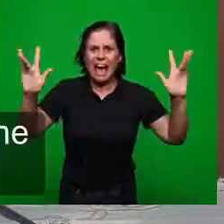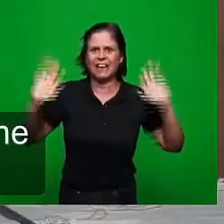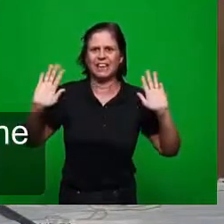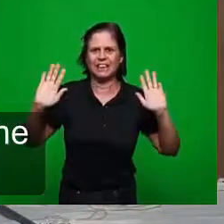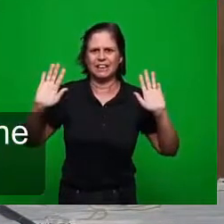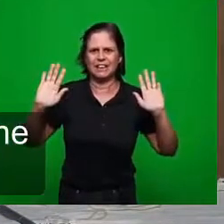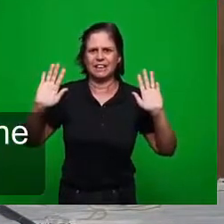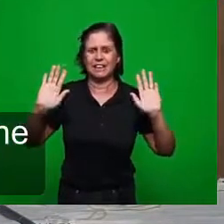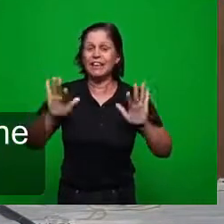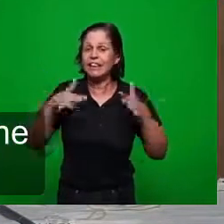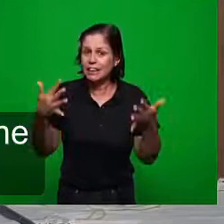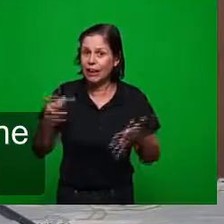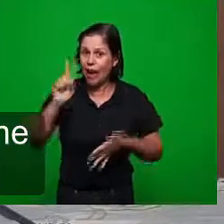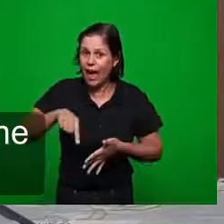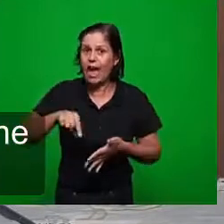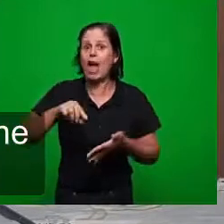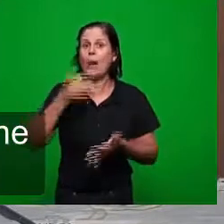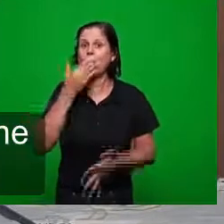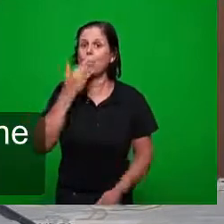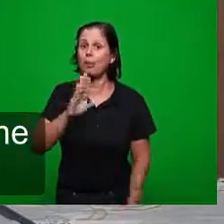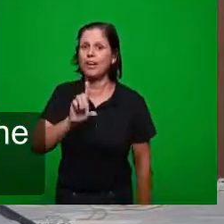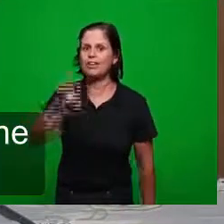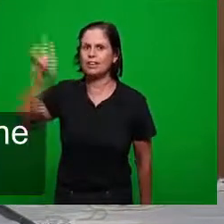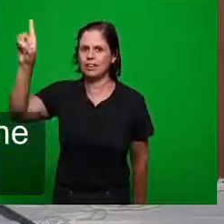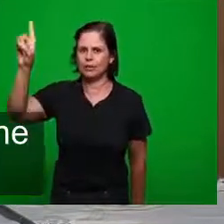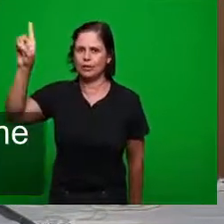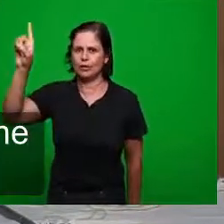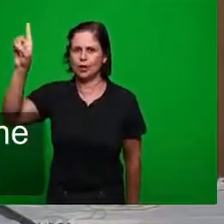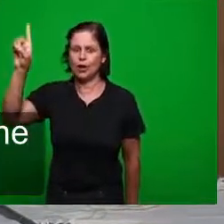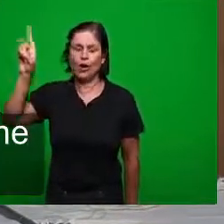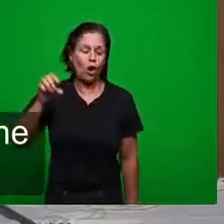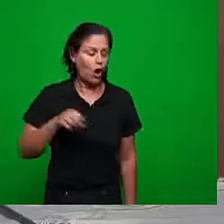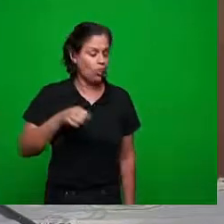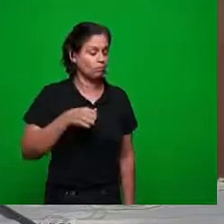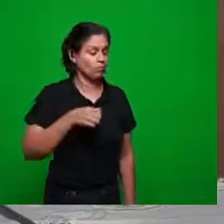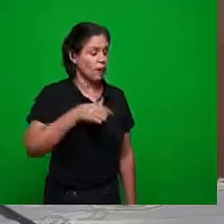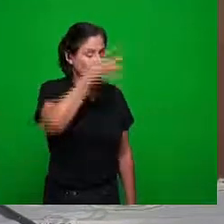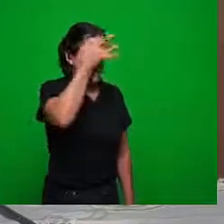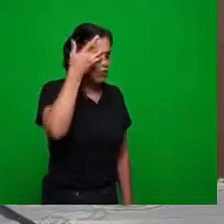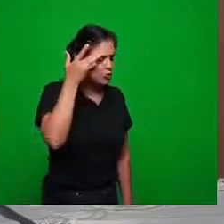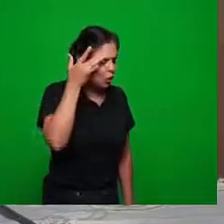promessa é essa eu vou agir naqueles que estão na carne